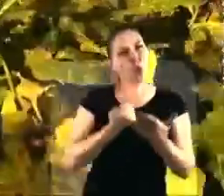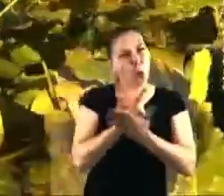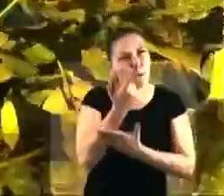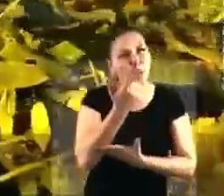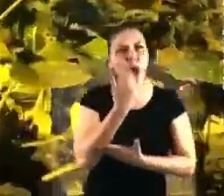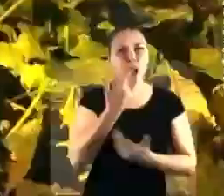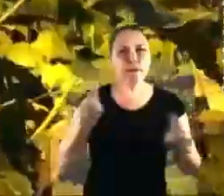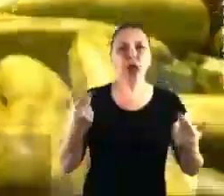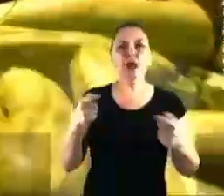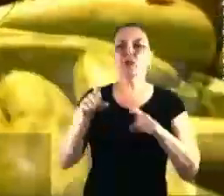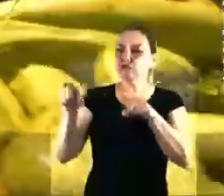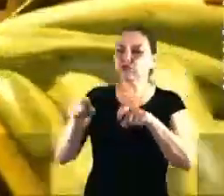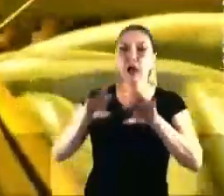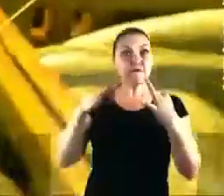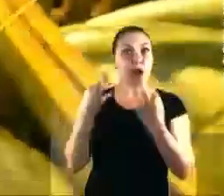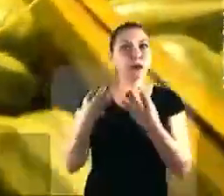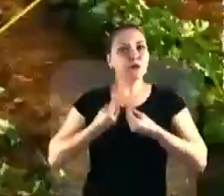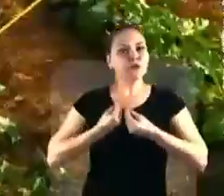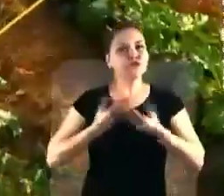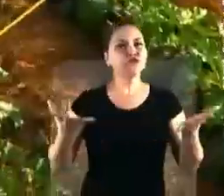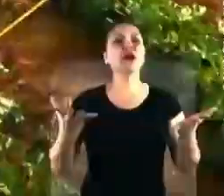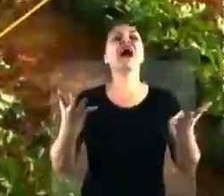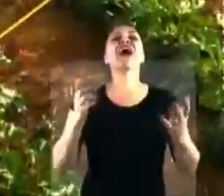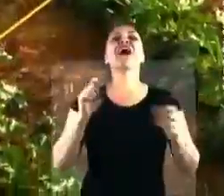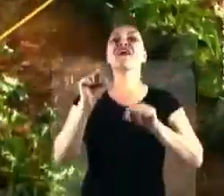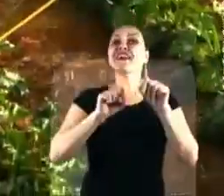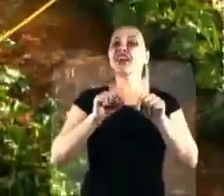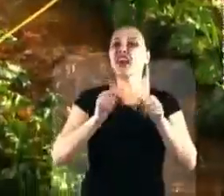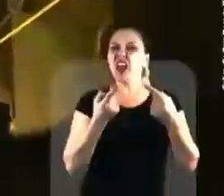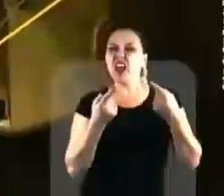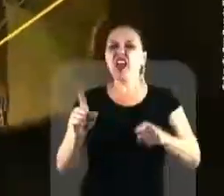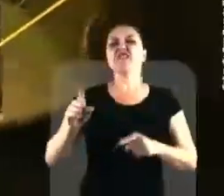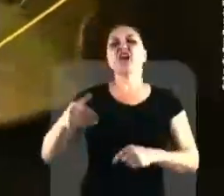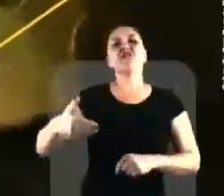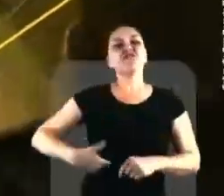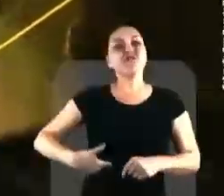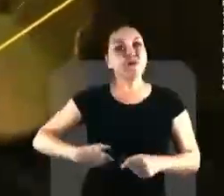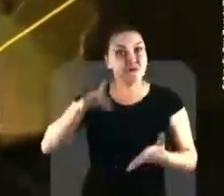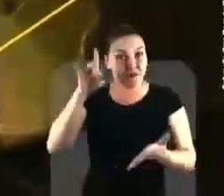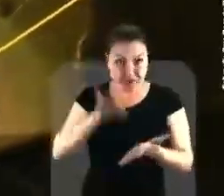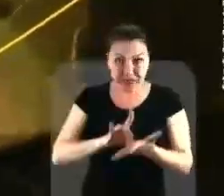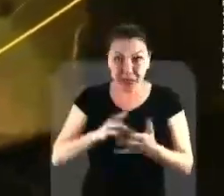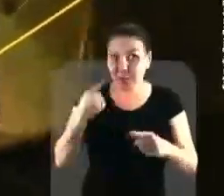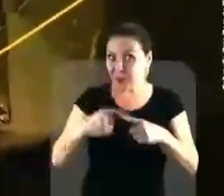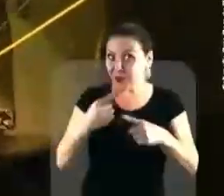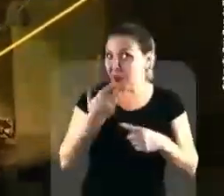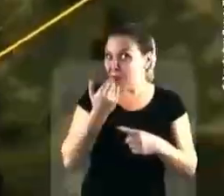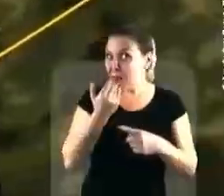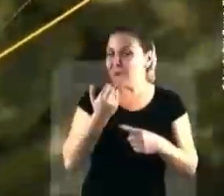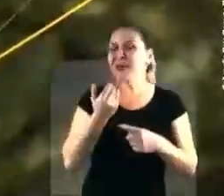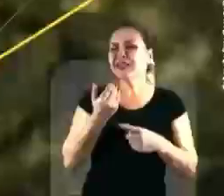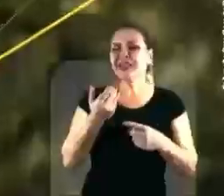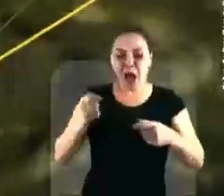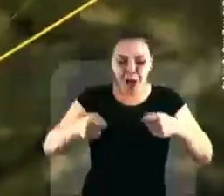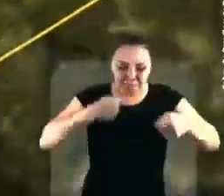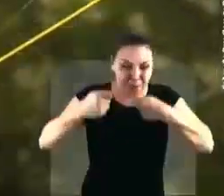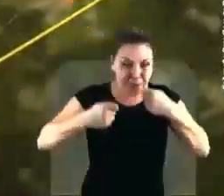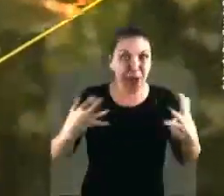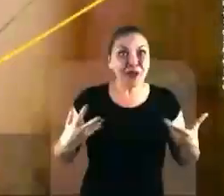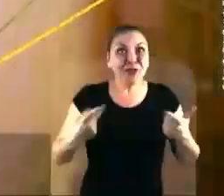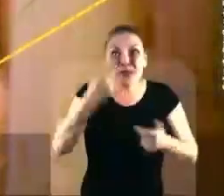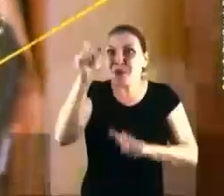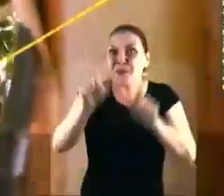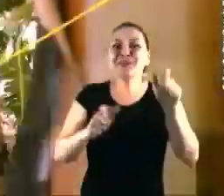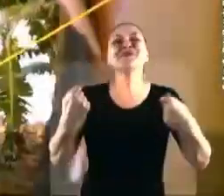vai comprar alimentos da agricultura familiar e distribuir. Assim, combatemos a fome de verdade, porque a comida vai chegar na